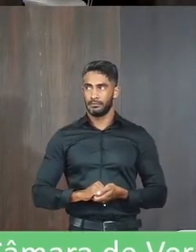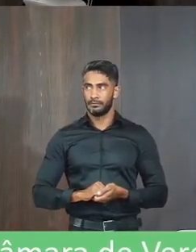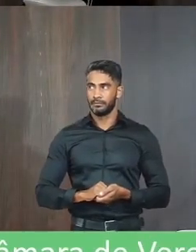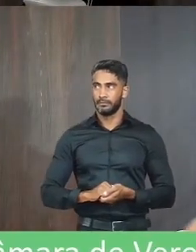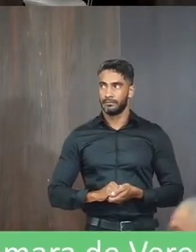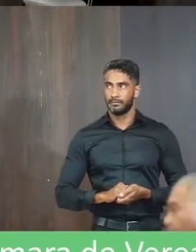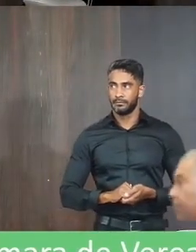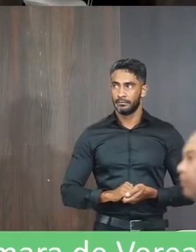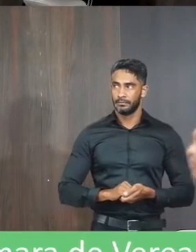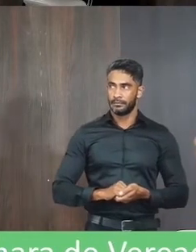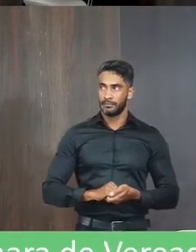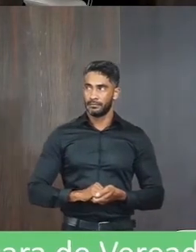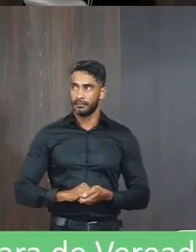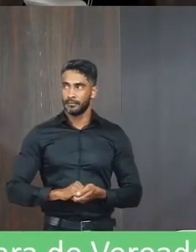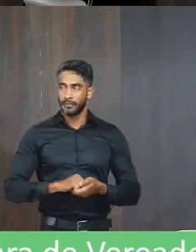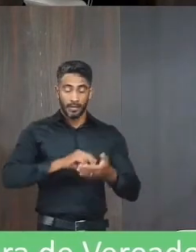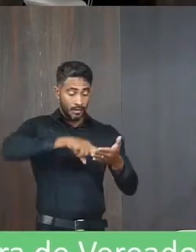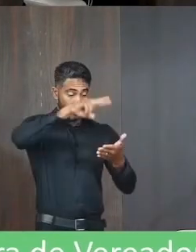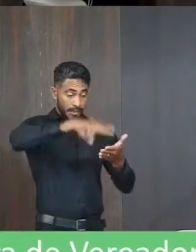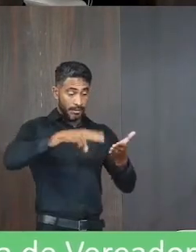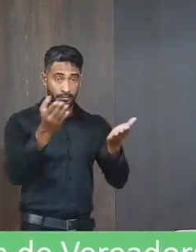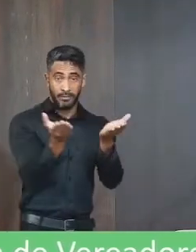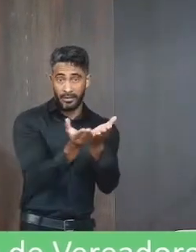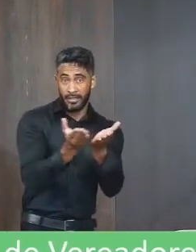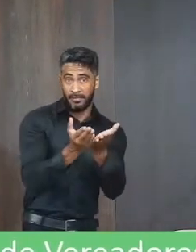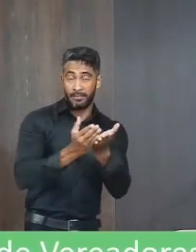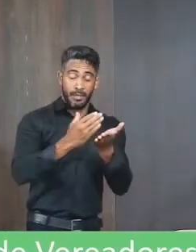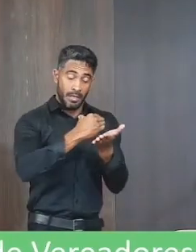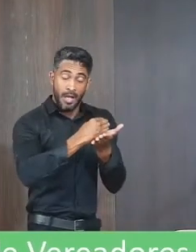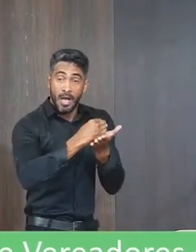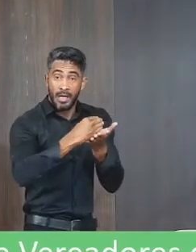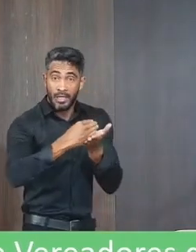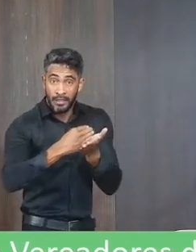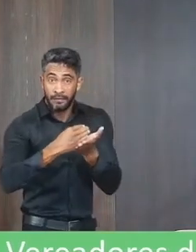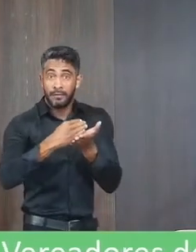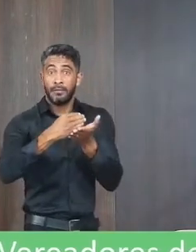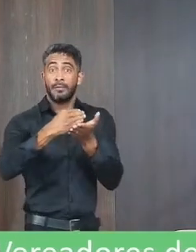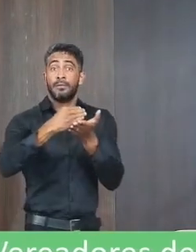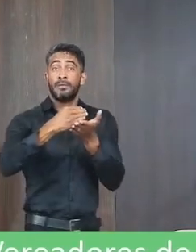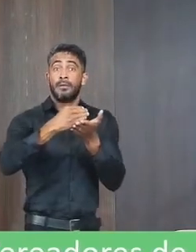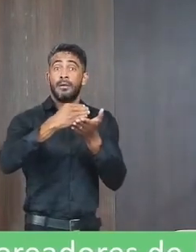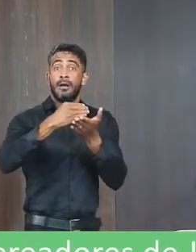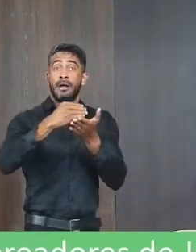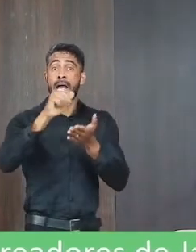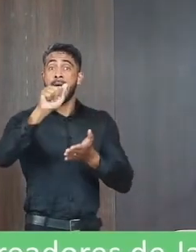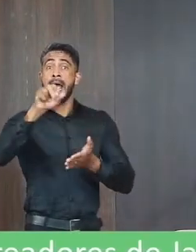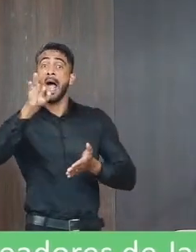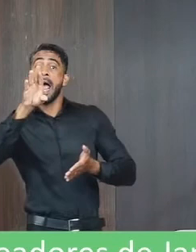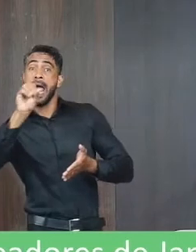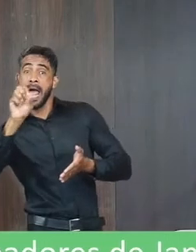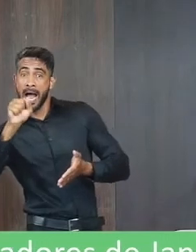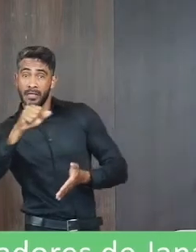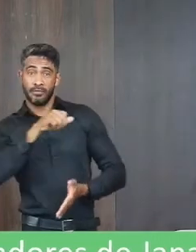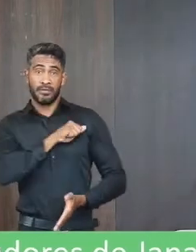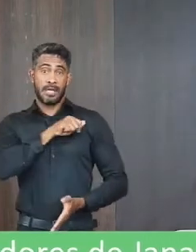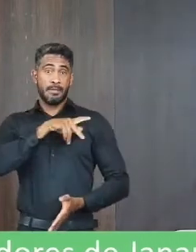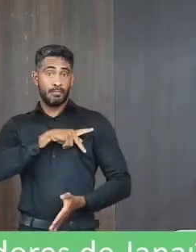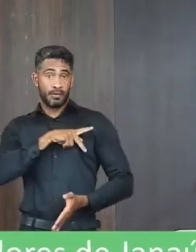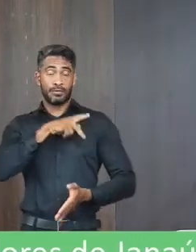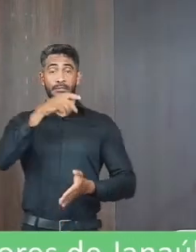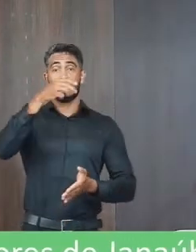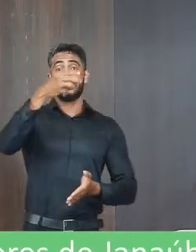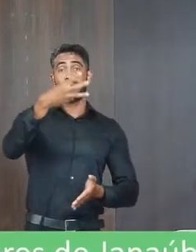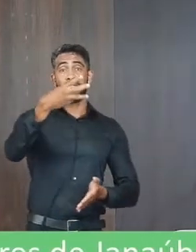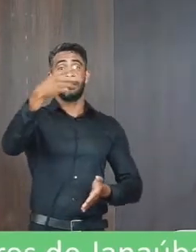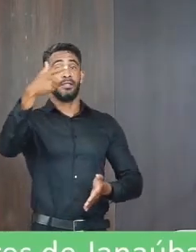Leitura Bíblica, Livro dos Atos dos Apóstolos, capítulo 4, versículos 32 a 35.